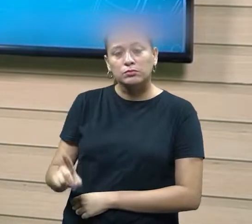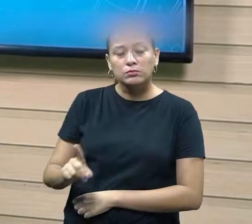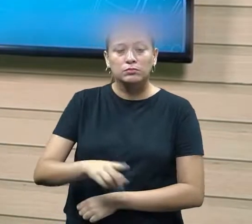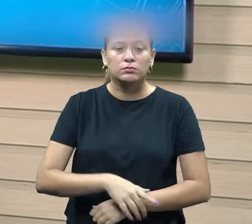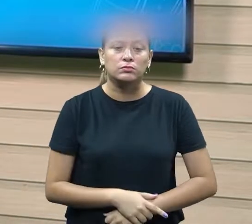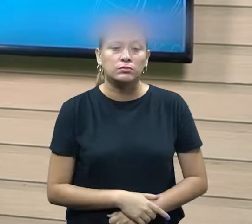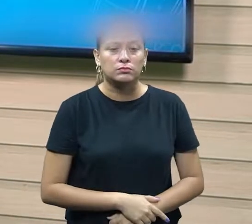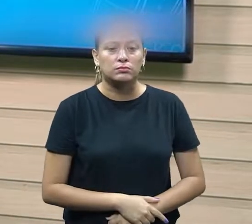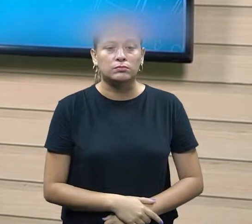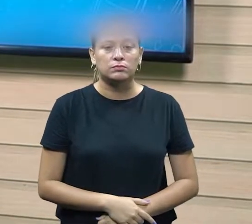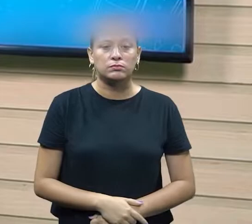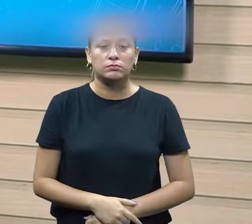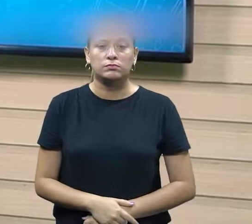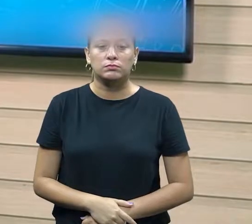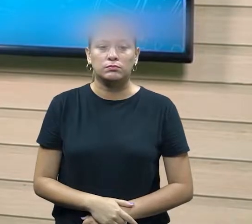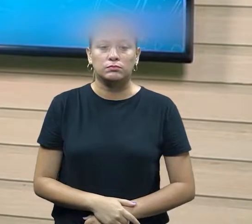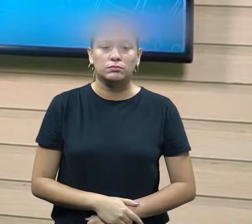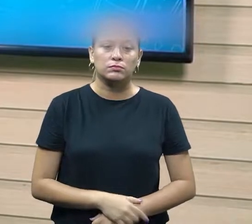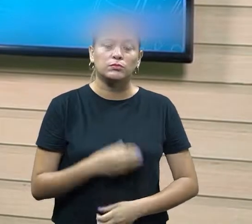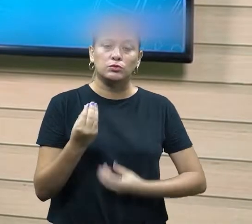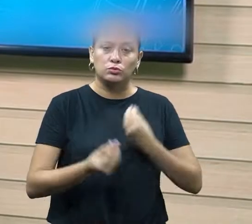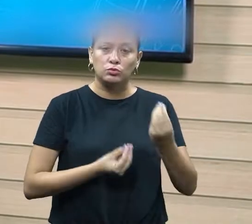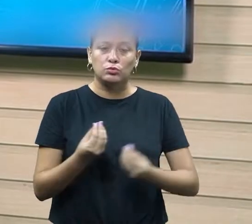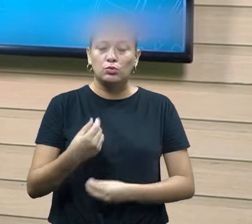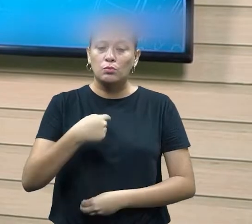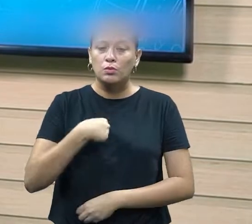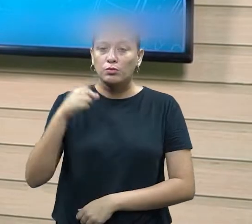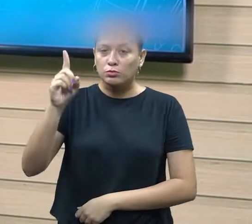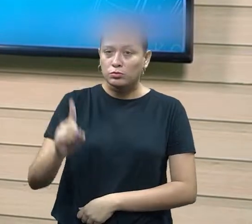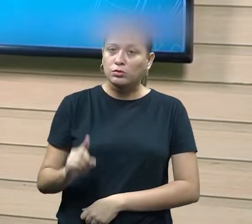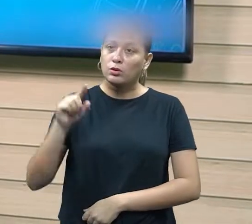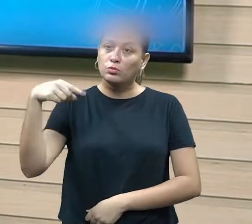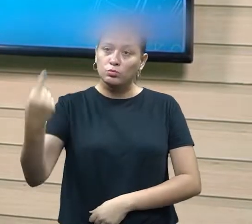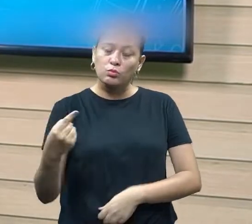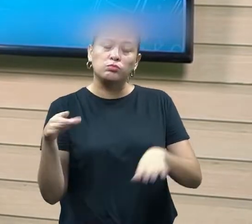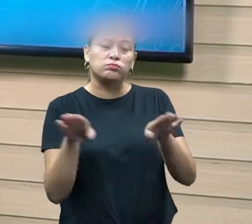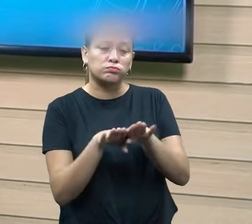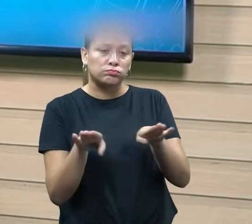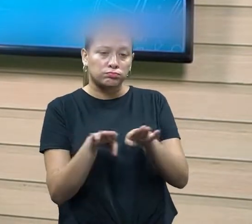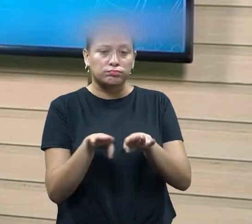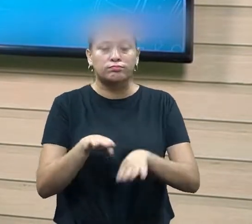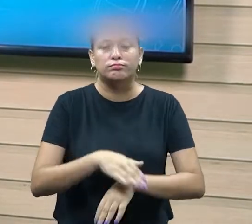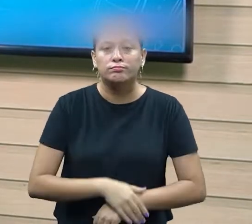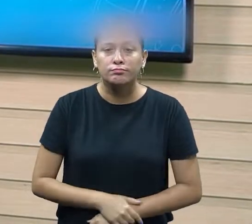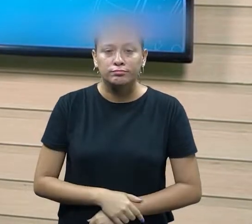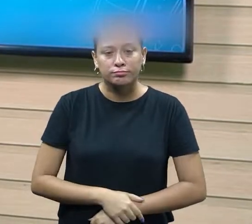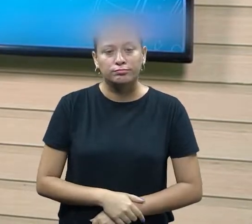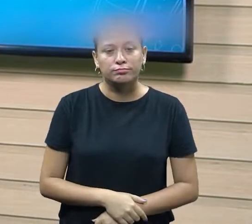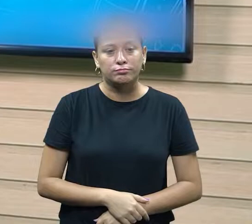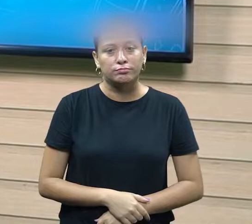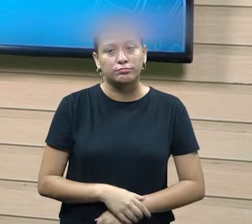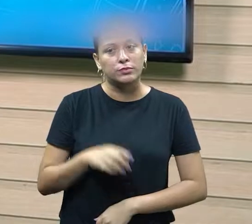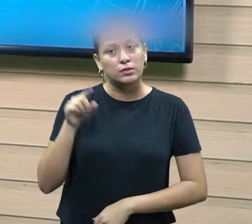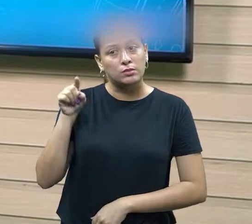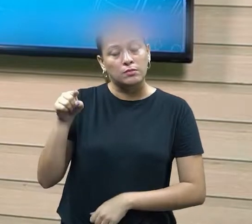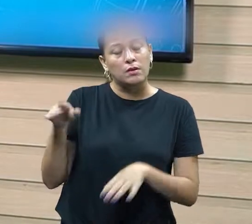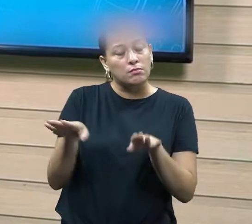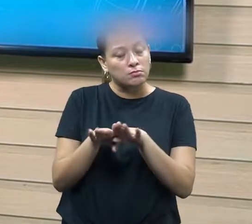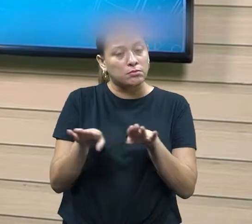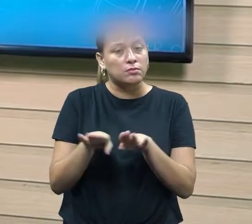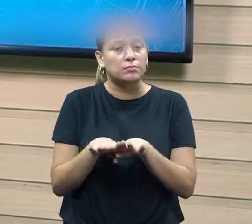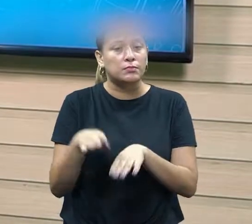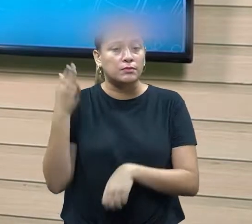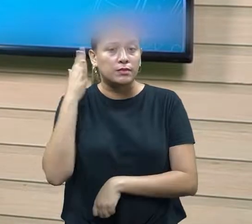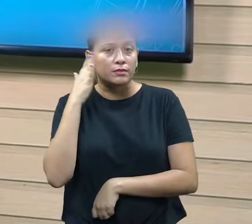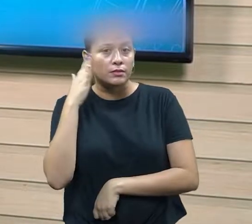condições de diferenciar mas assim como eu tenho direito o outro também tem e isso muda o outro também precisa entender